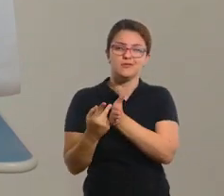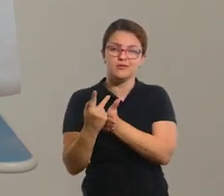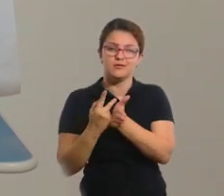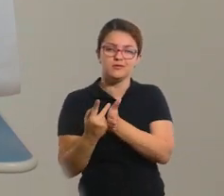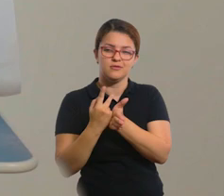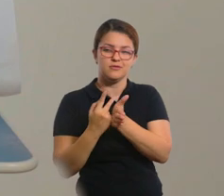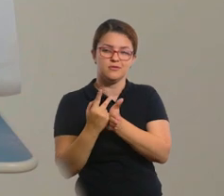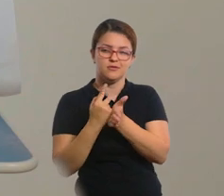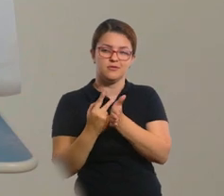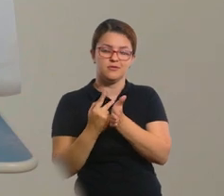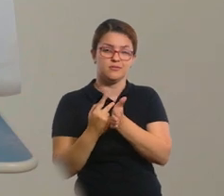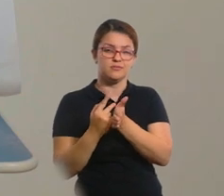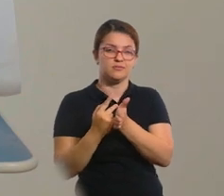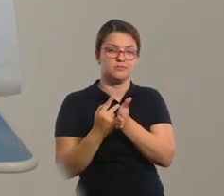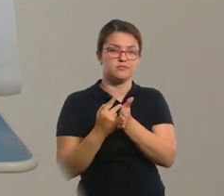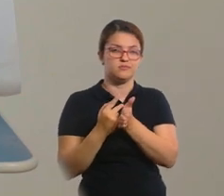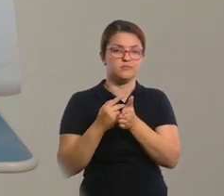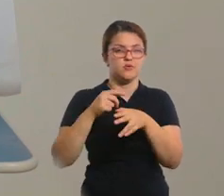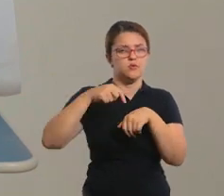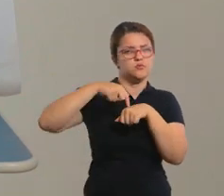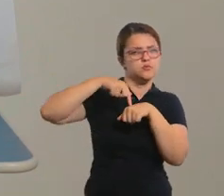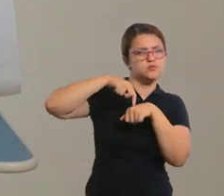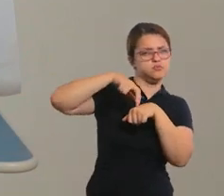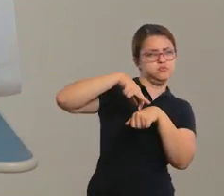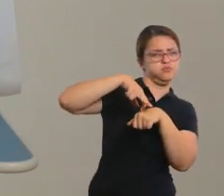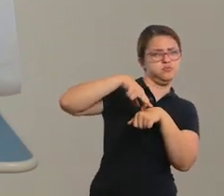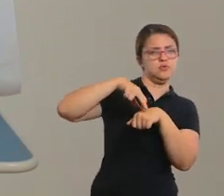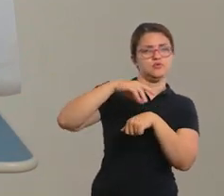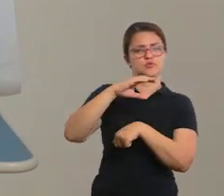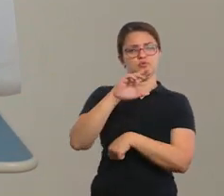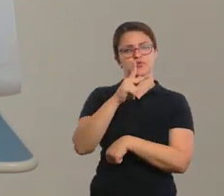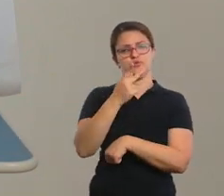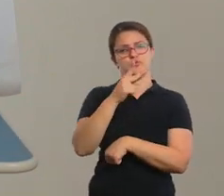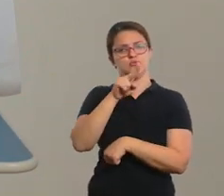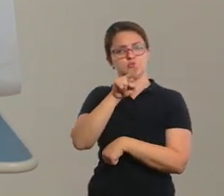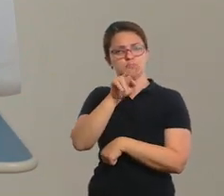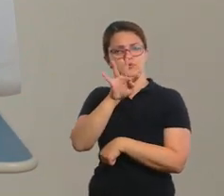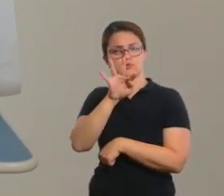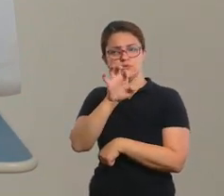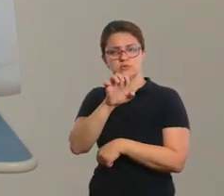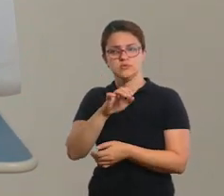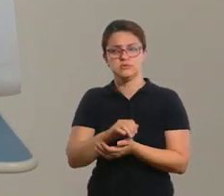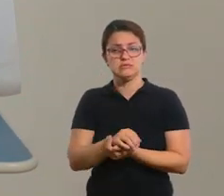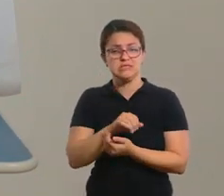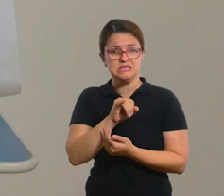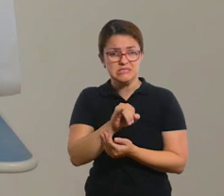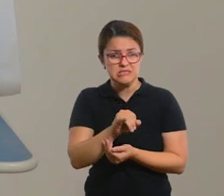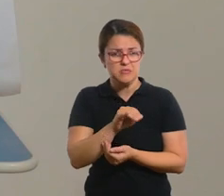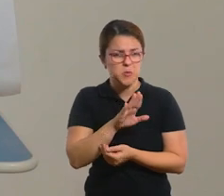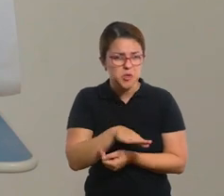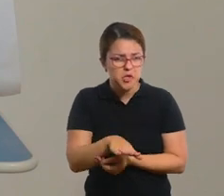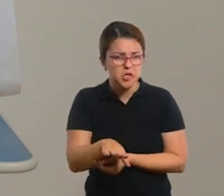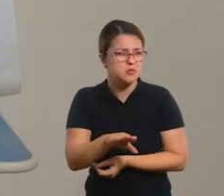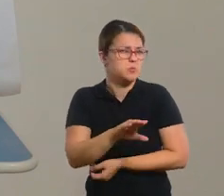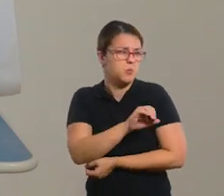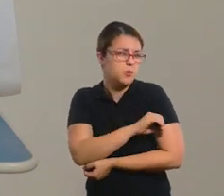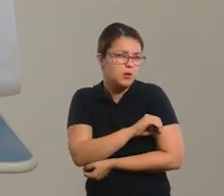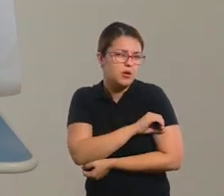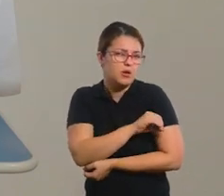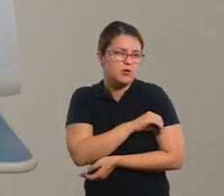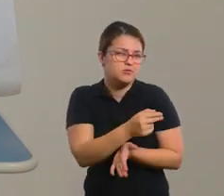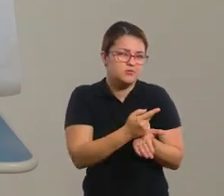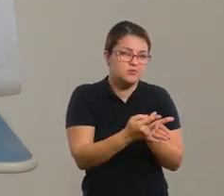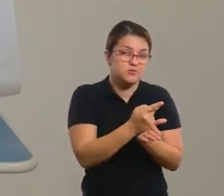naqueles desenhos que você fez. chute ou, se for uma criança pequena, você reproduz o mesmo desenho que contém